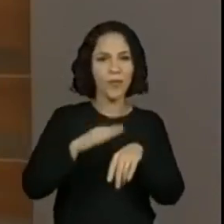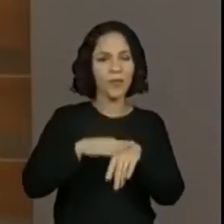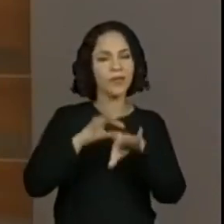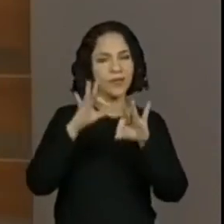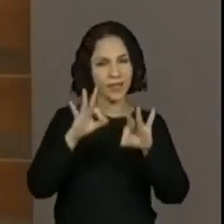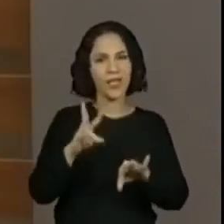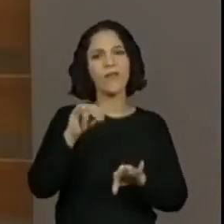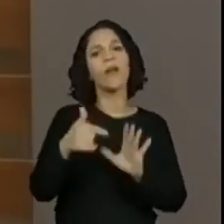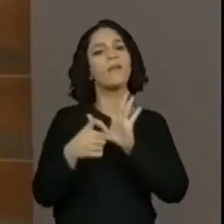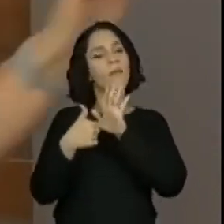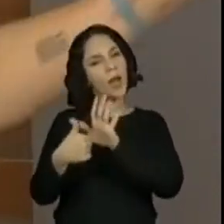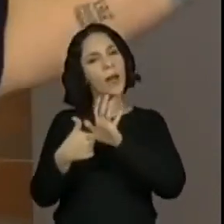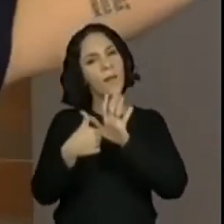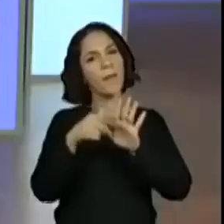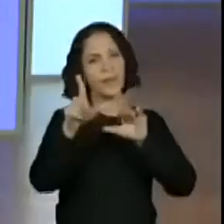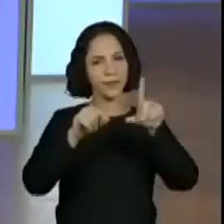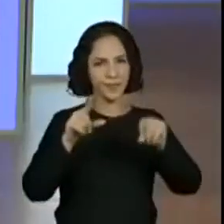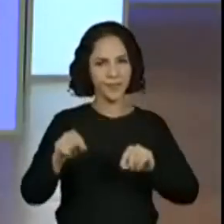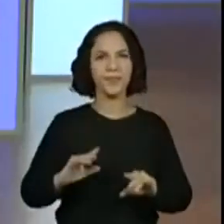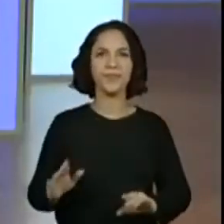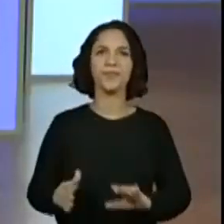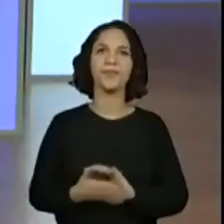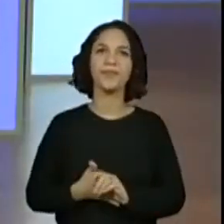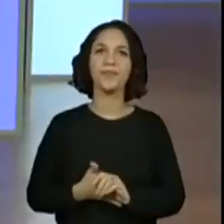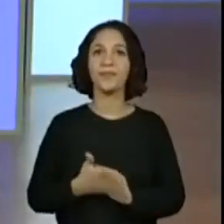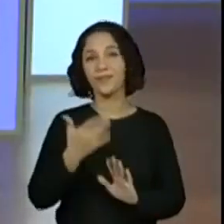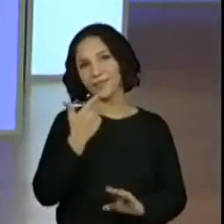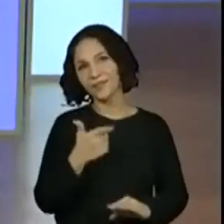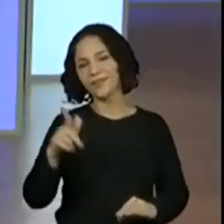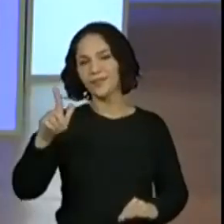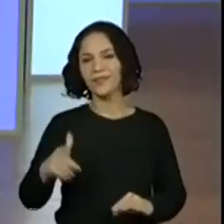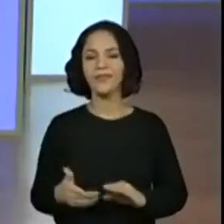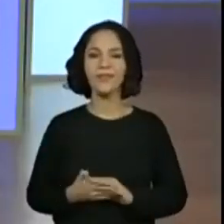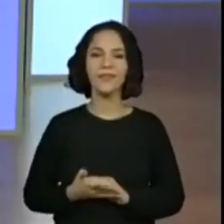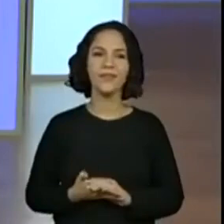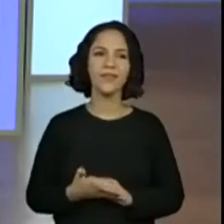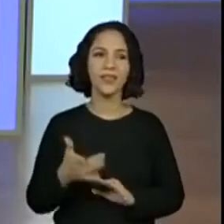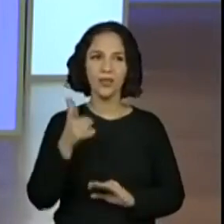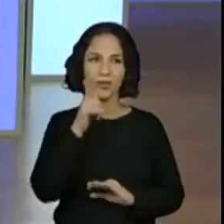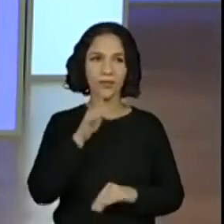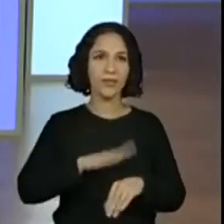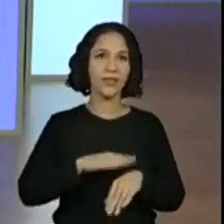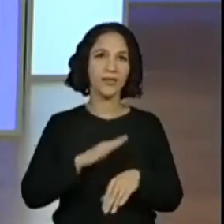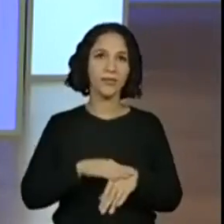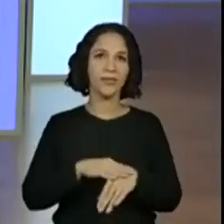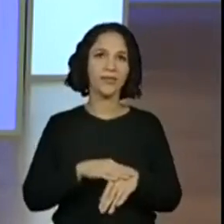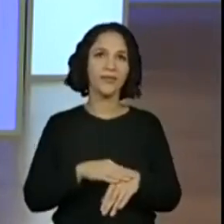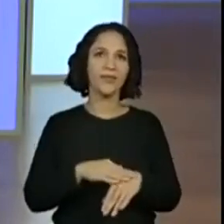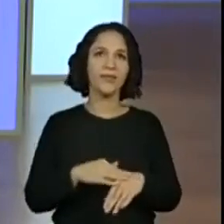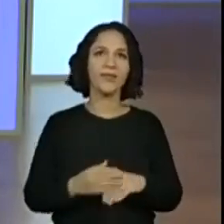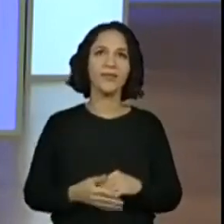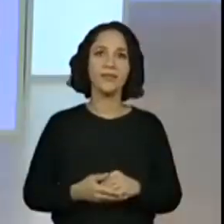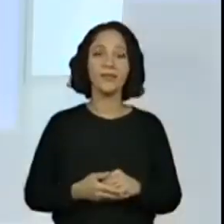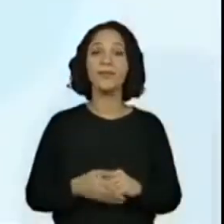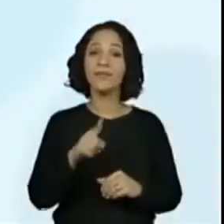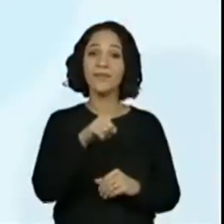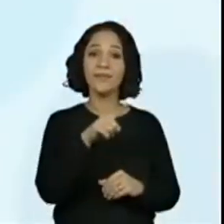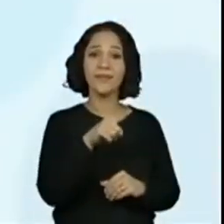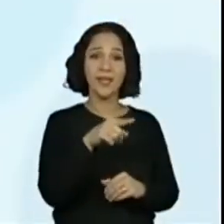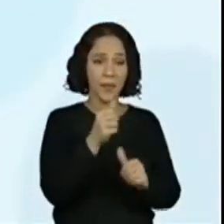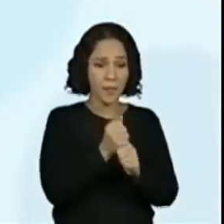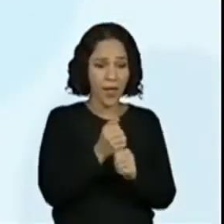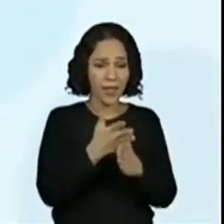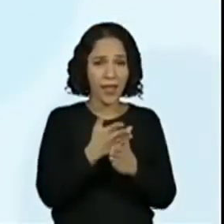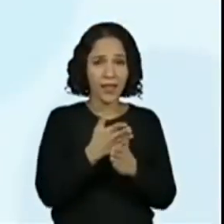gente vai trazer de novo e escolher. Vou para a próxima, para a gente conseguir... Opa, foi tão próxima que nem ouvi. Batatinha, quando